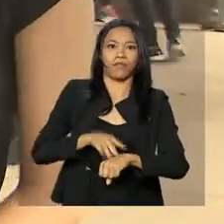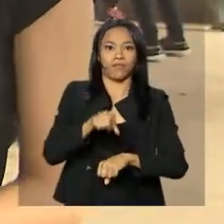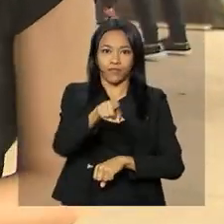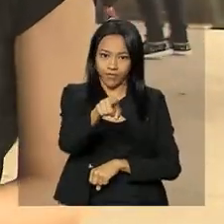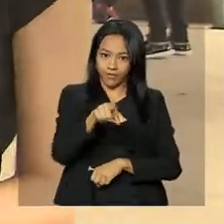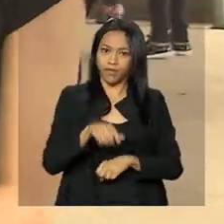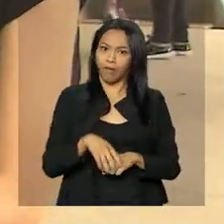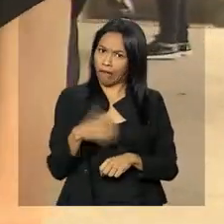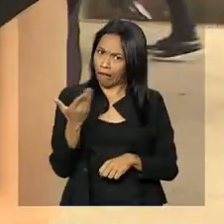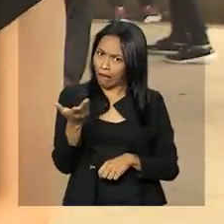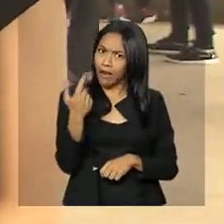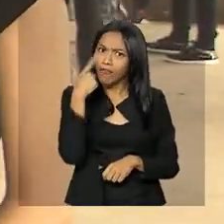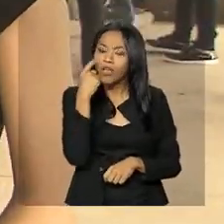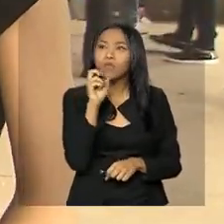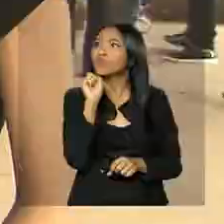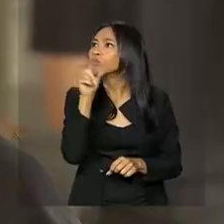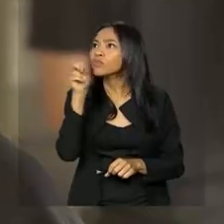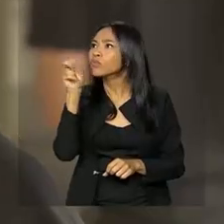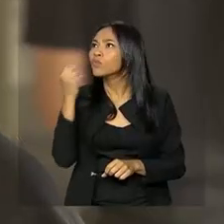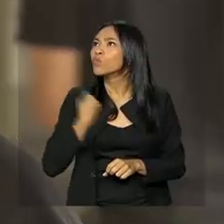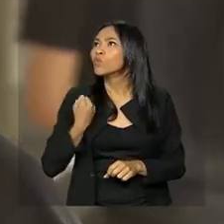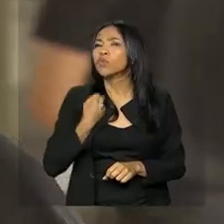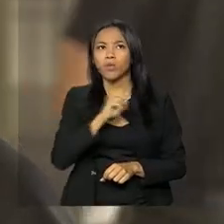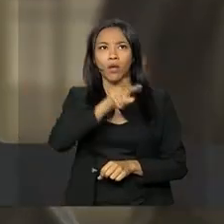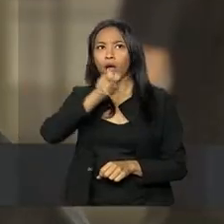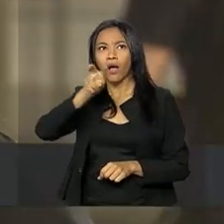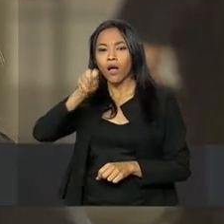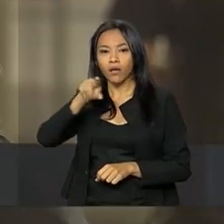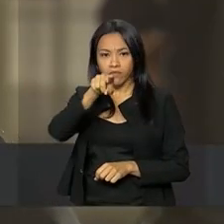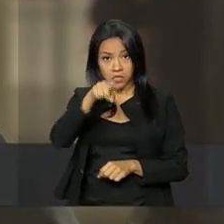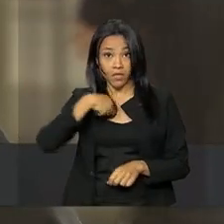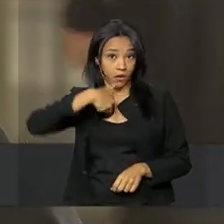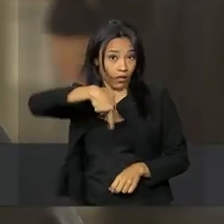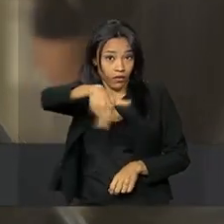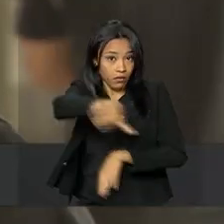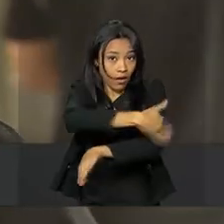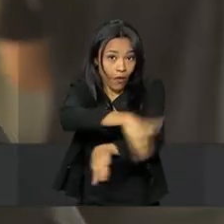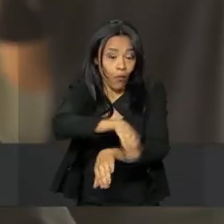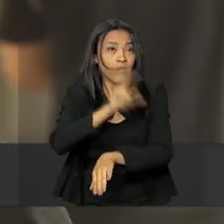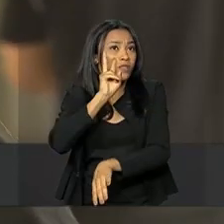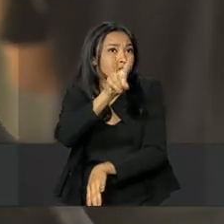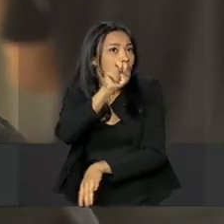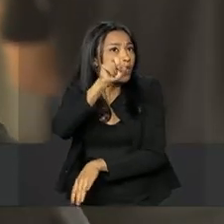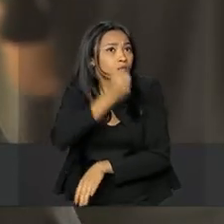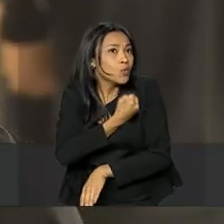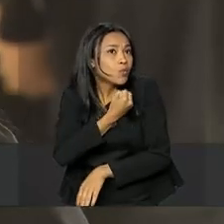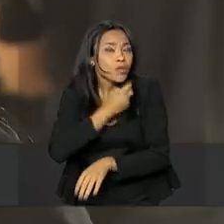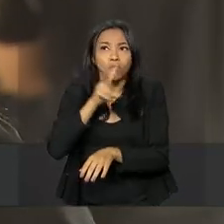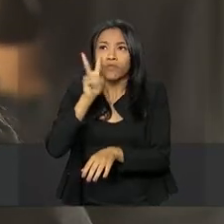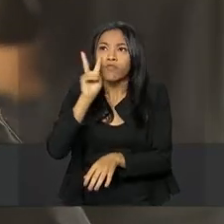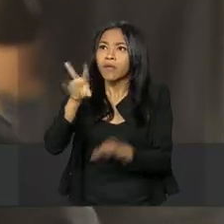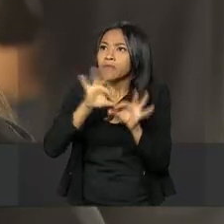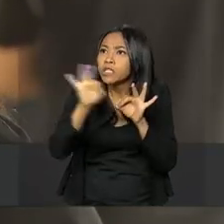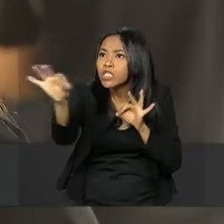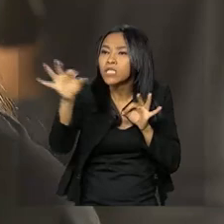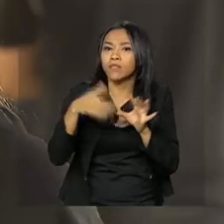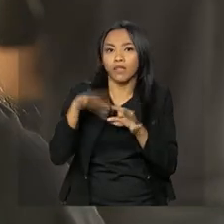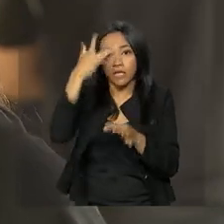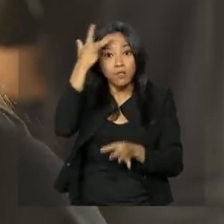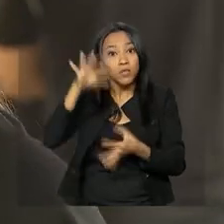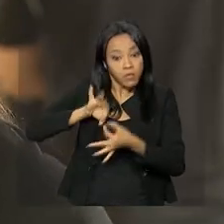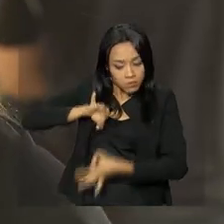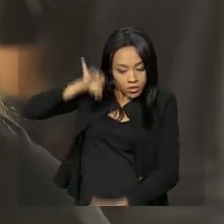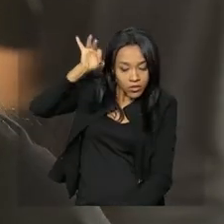Não é que ela vê números em tudo? Você pode estar andando na rua e você vê números, vê medidas. As pessoas têm medidas.